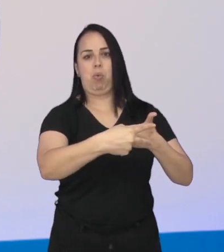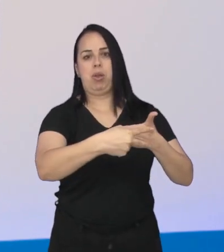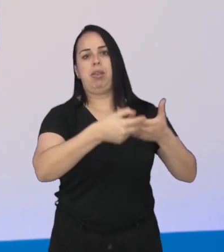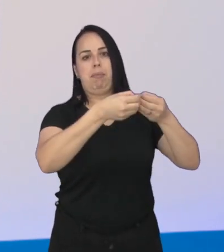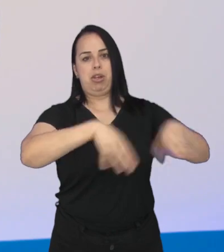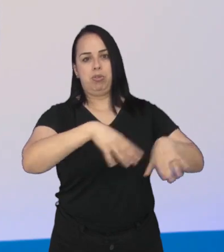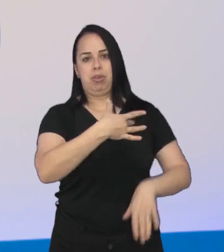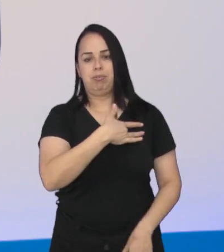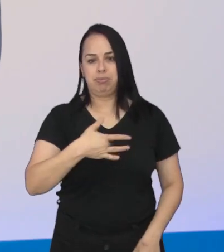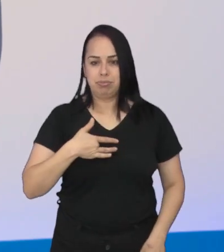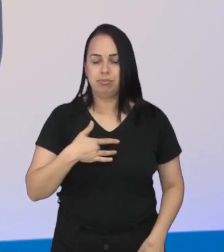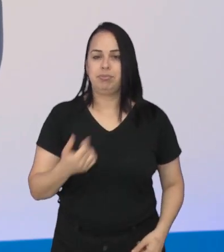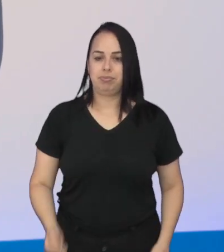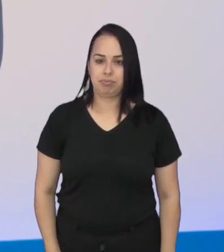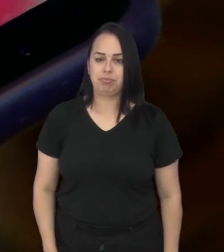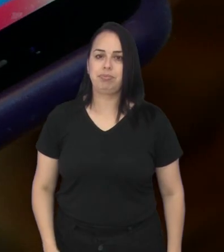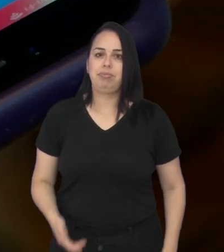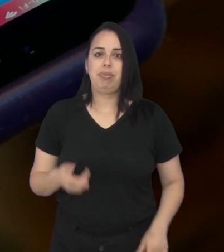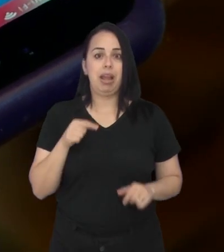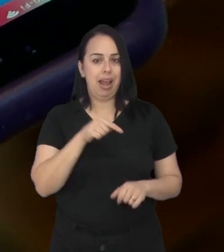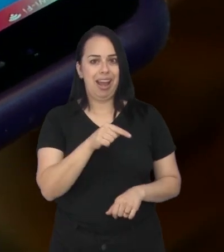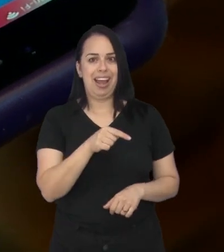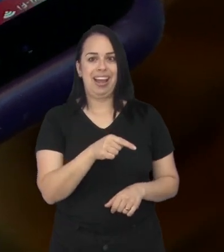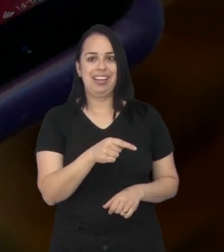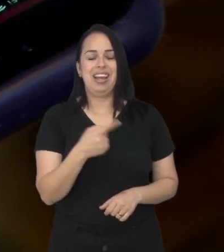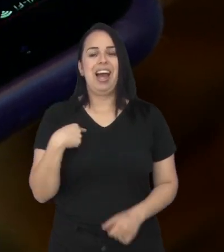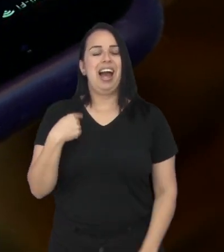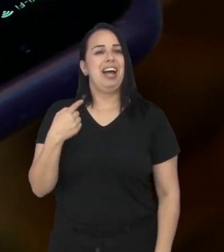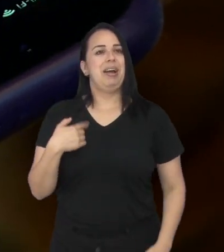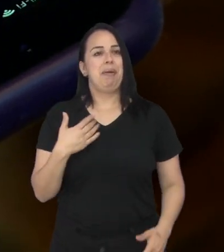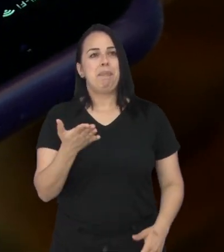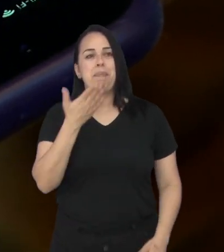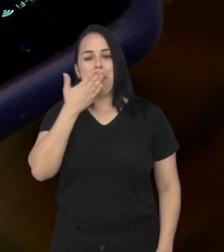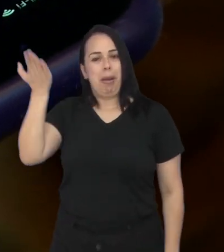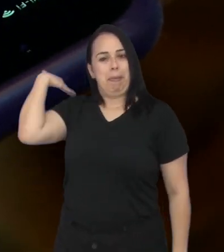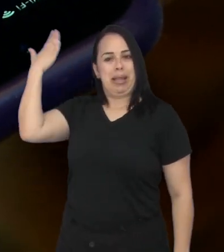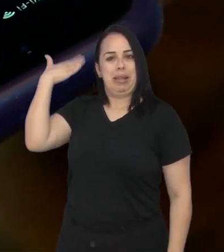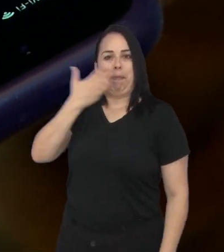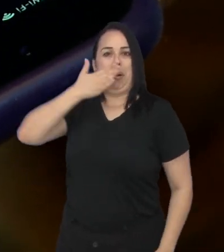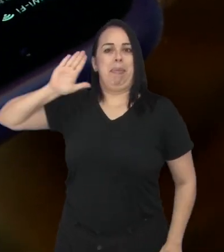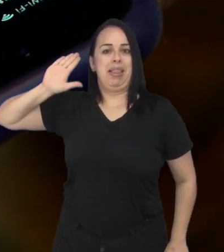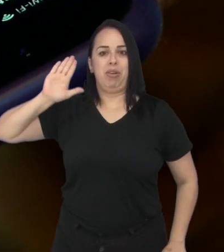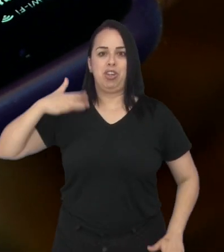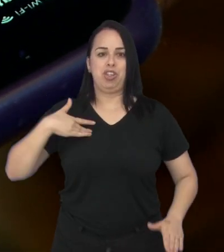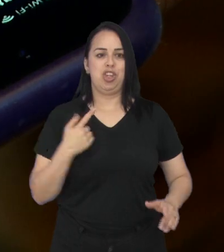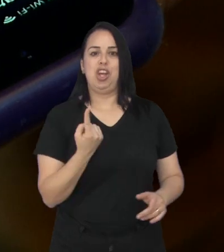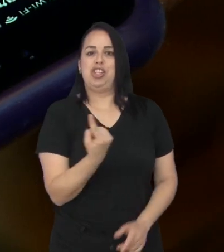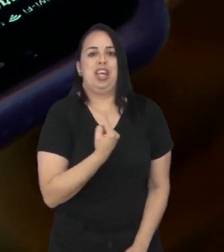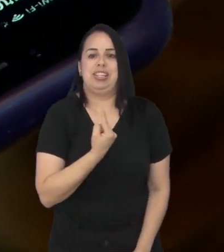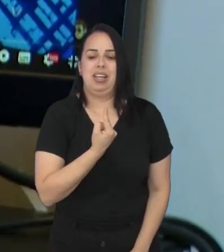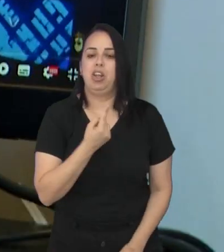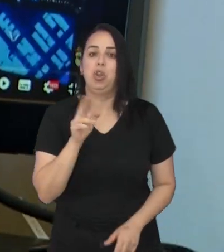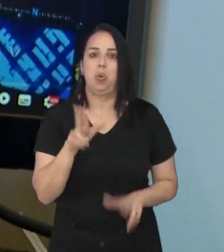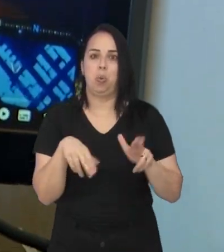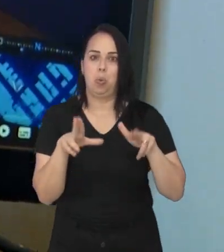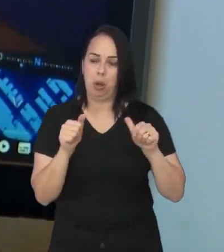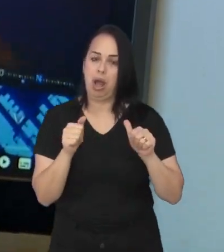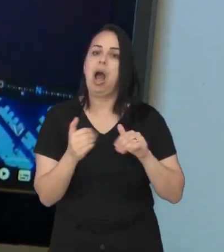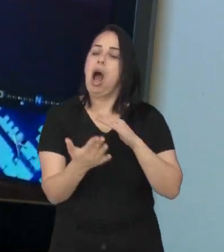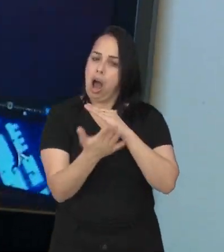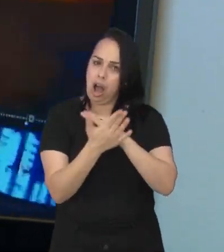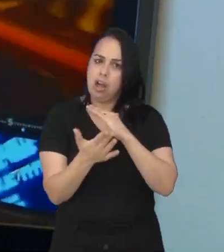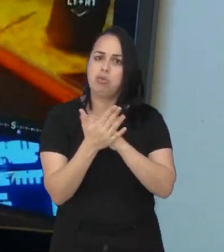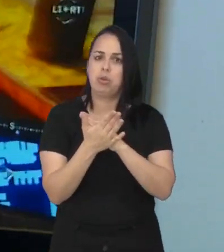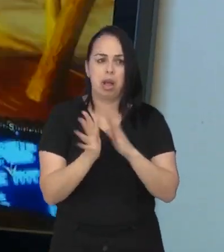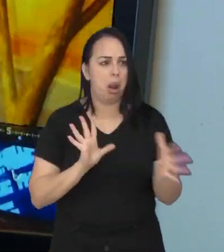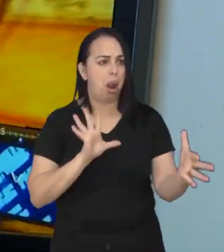levar a problemas emocionais. Elas chegaram com a promessa de que nunca mais estaríamos sozinhos. E, de fato,